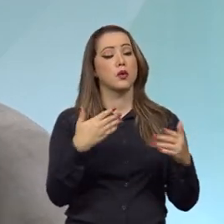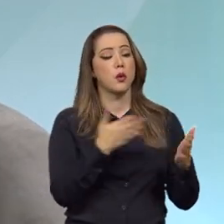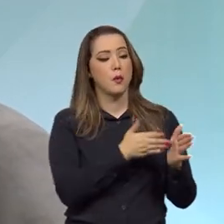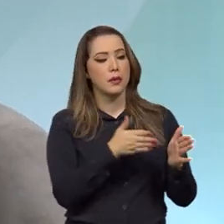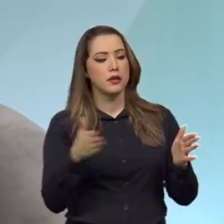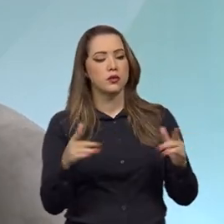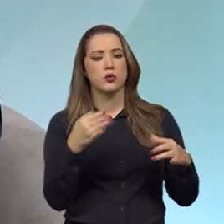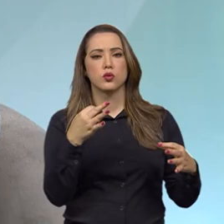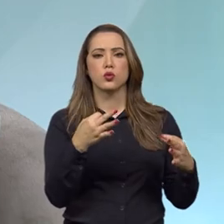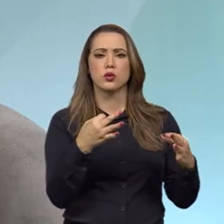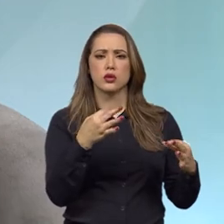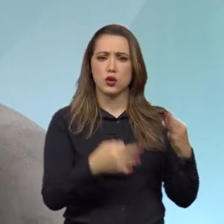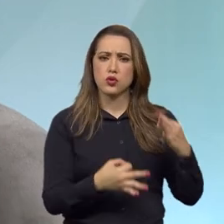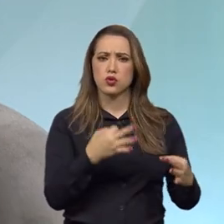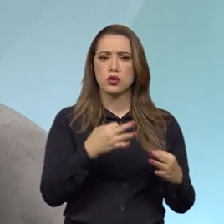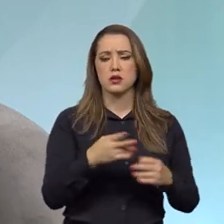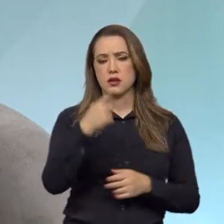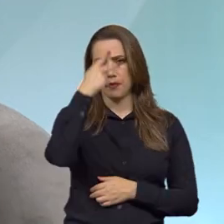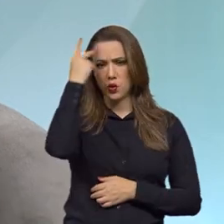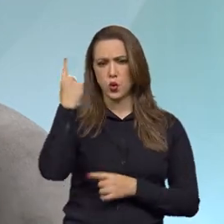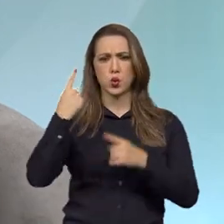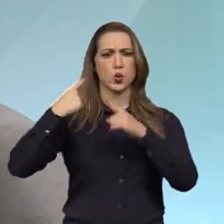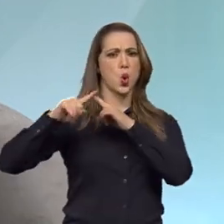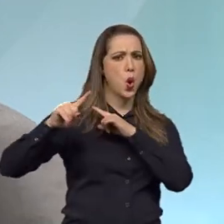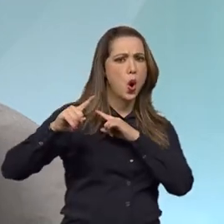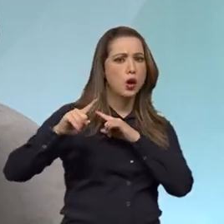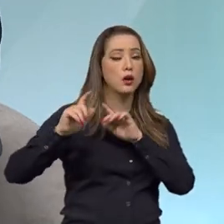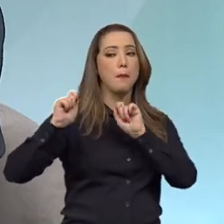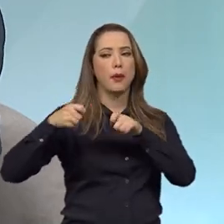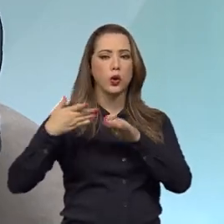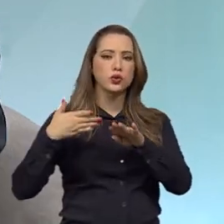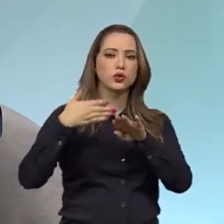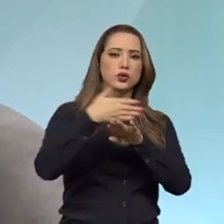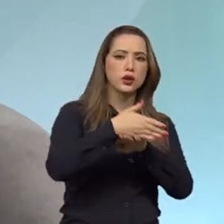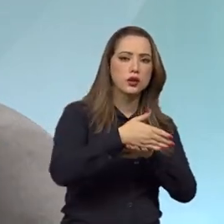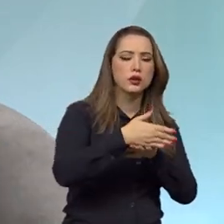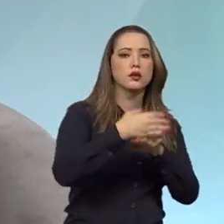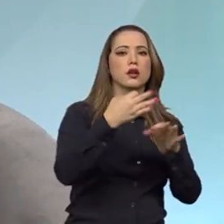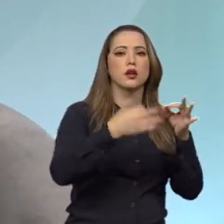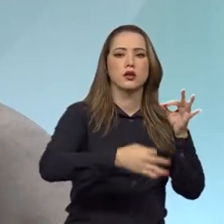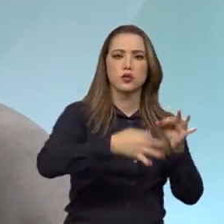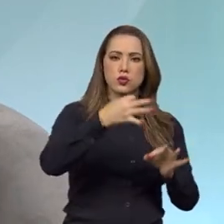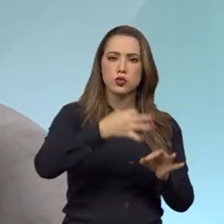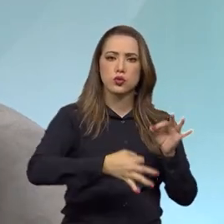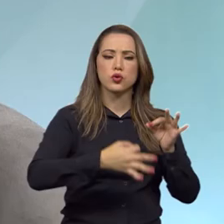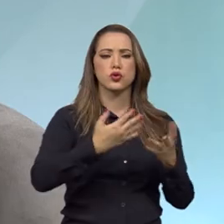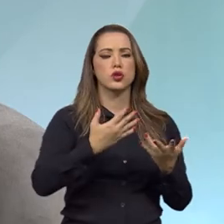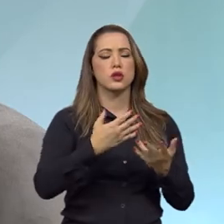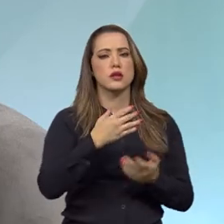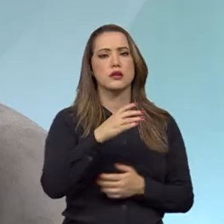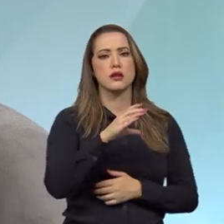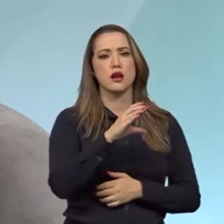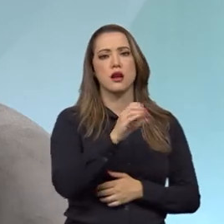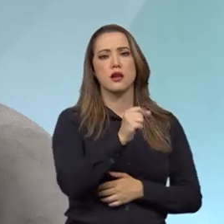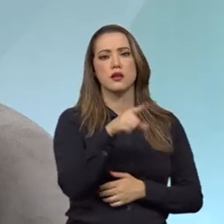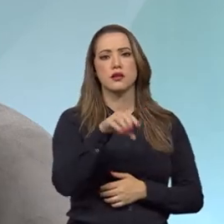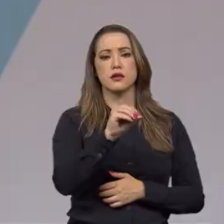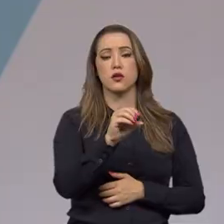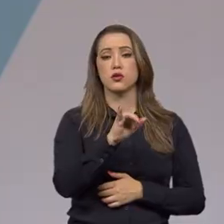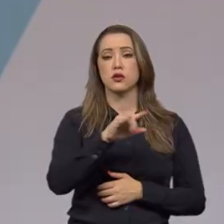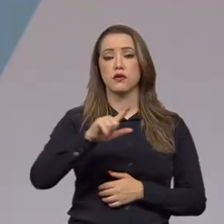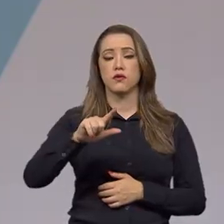pessoa que não concorde com isso, que é legitimado para tanto, pode entrar com uma ação civil pública, pode entrar com uma ação popular,